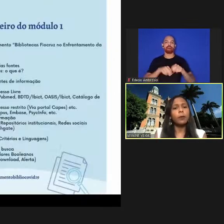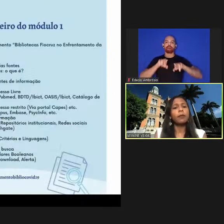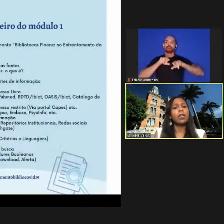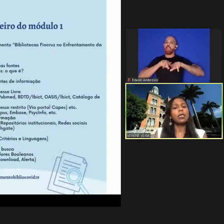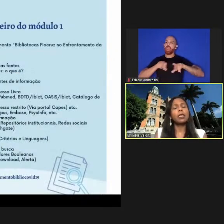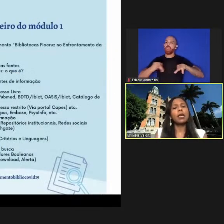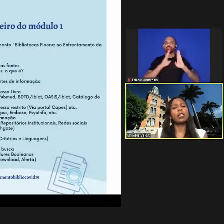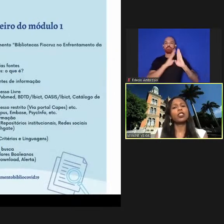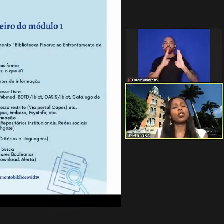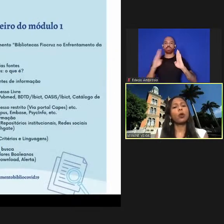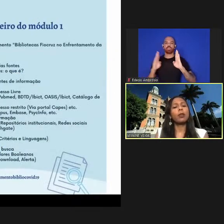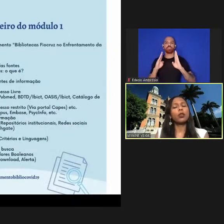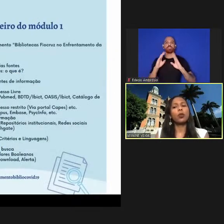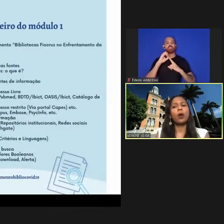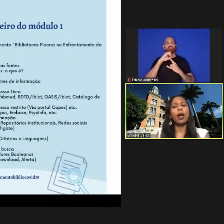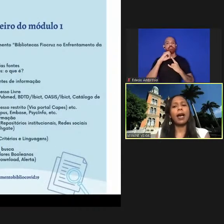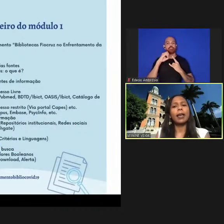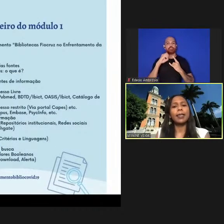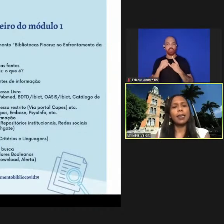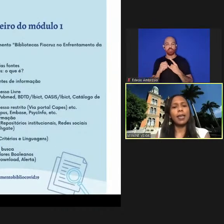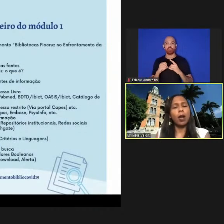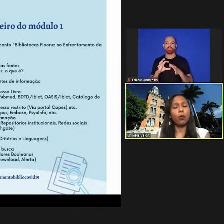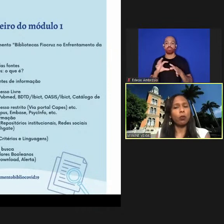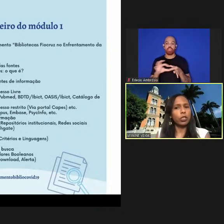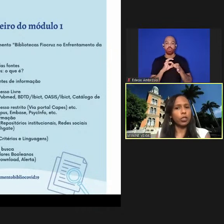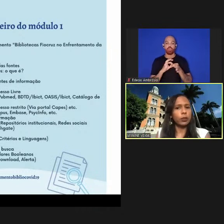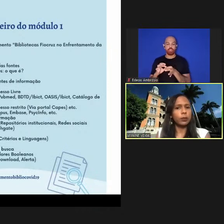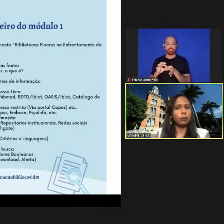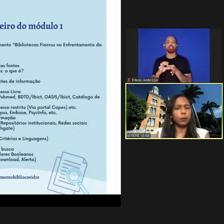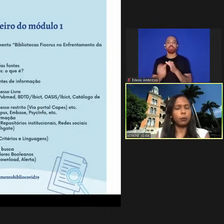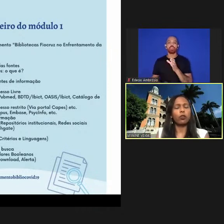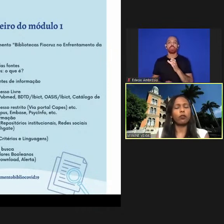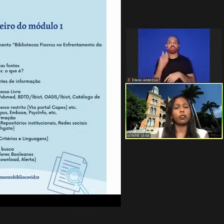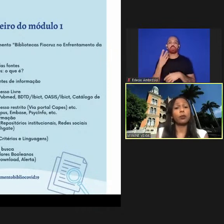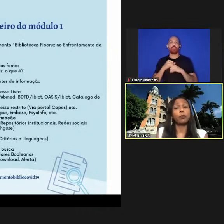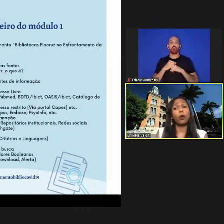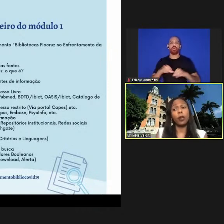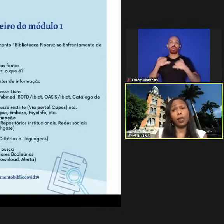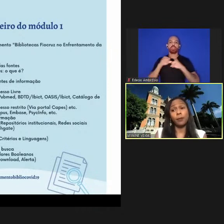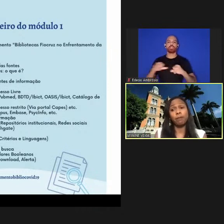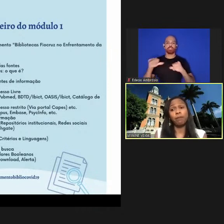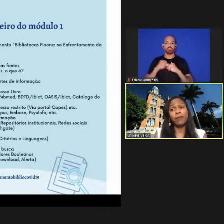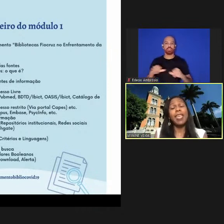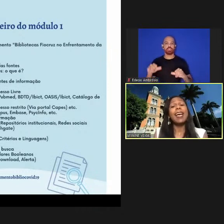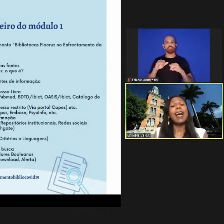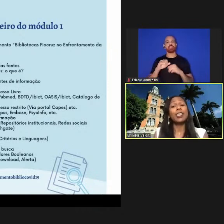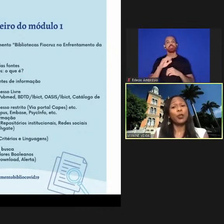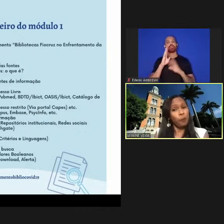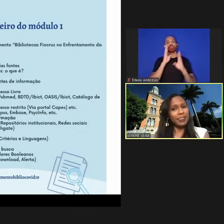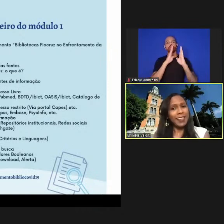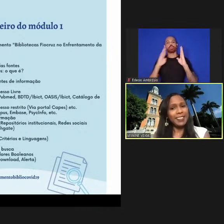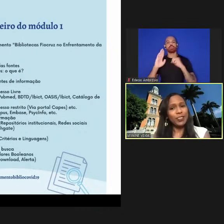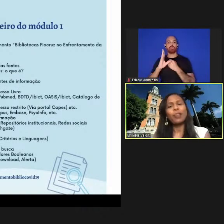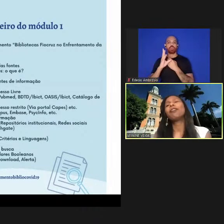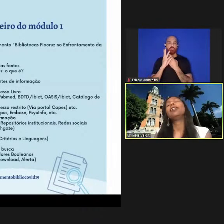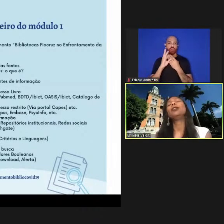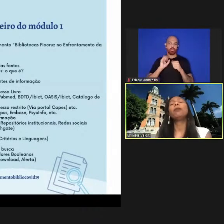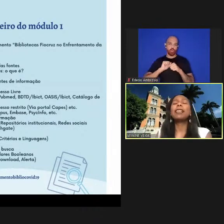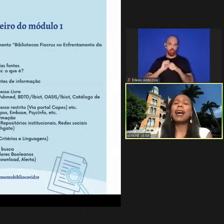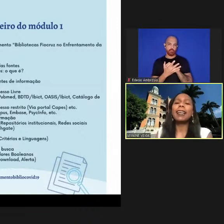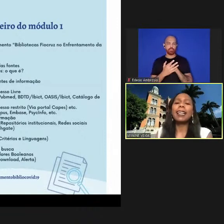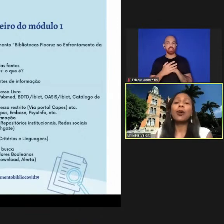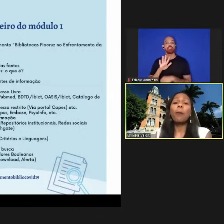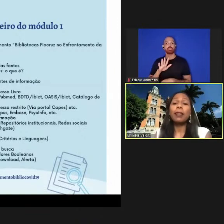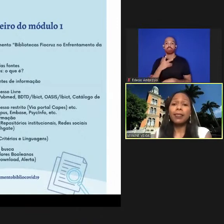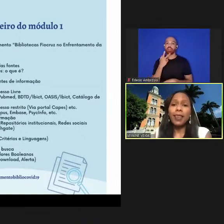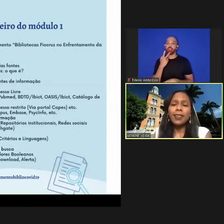uniram e a gente começou a criar um boletim bíblico porém as competências eu falei do